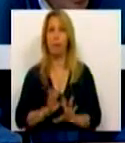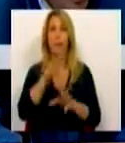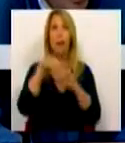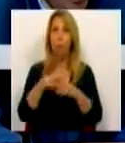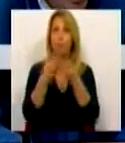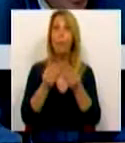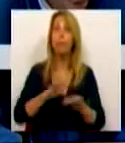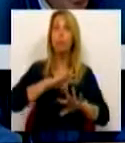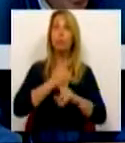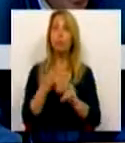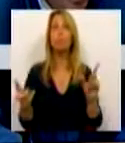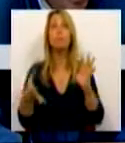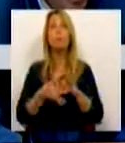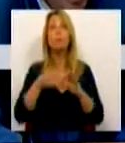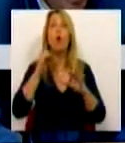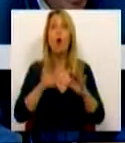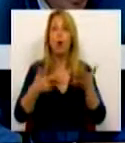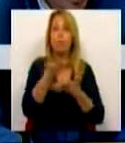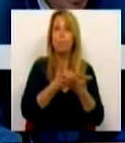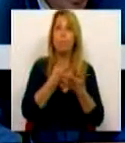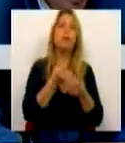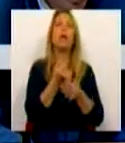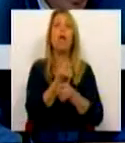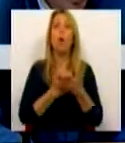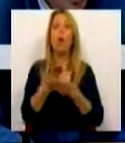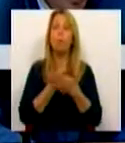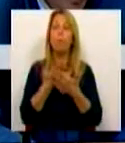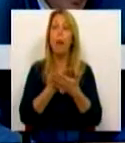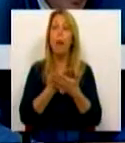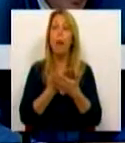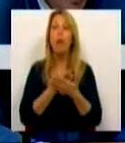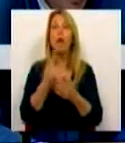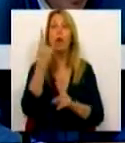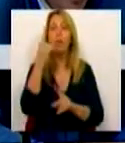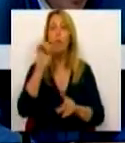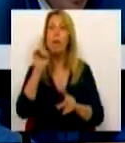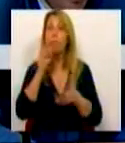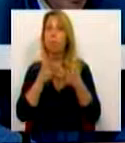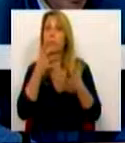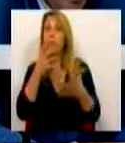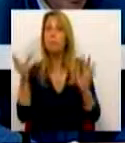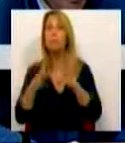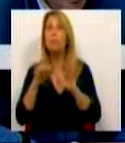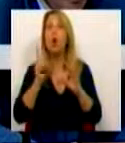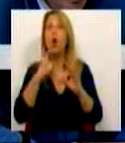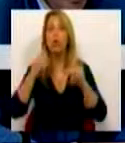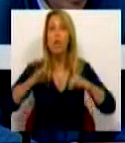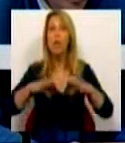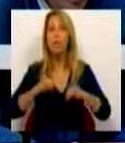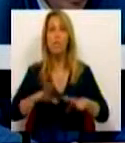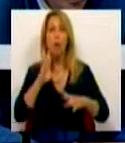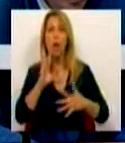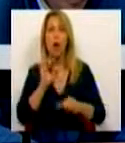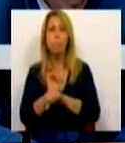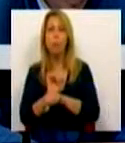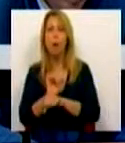matérias que dizem respeito à modernização da economia e uma muito importante que diz respeito a evitar o bloqueamento da